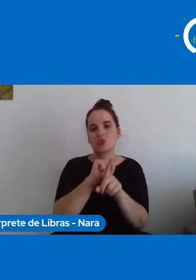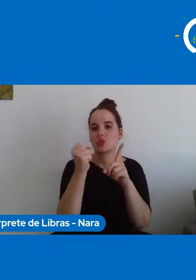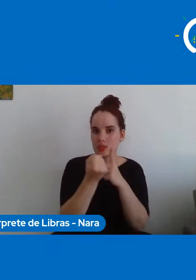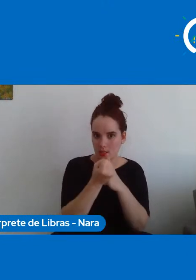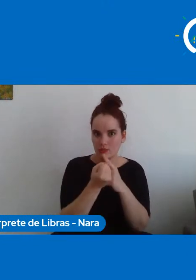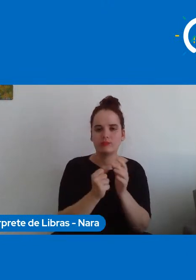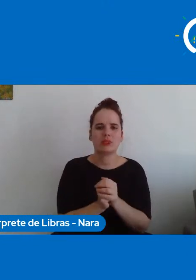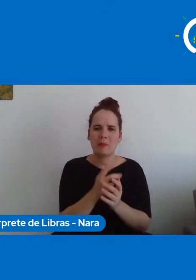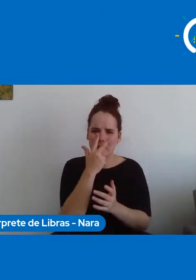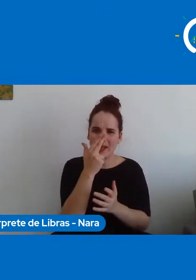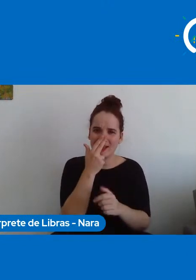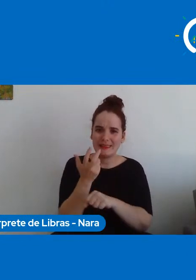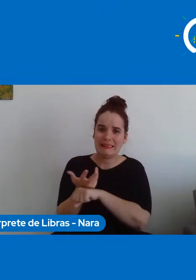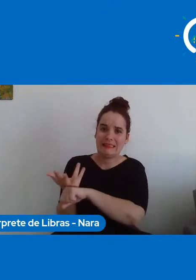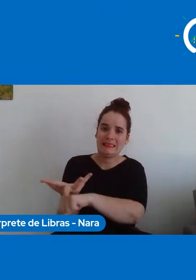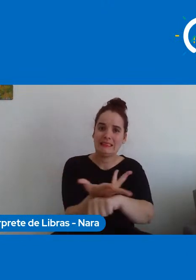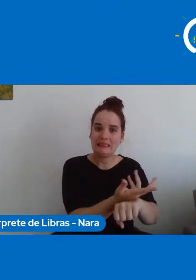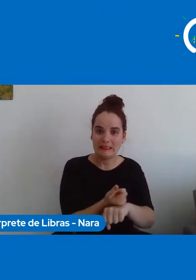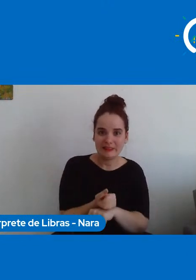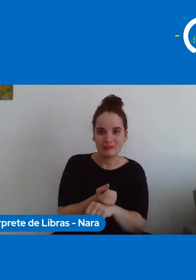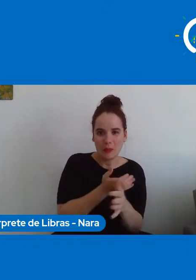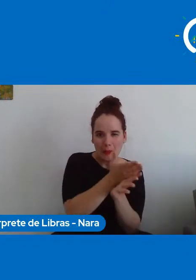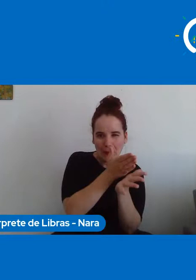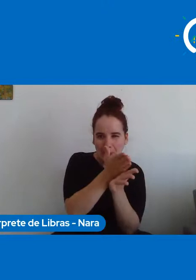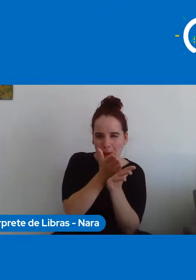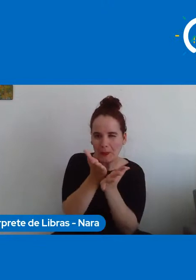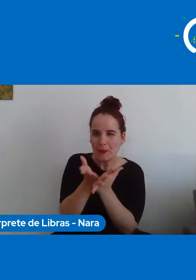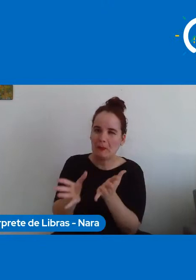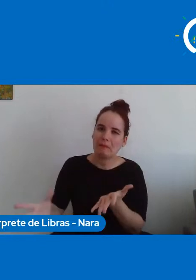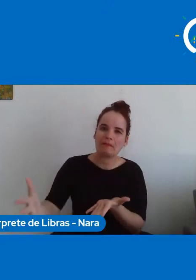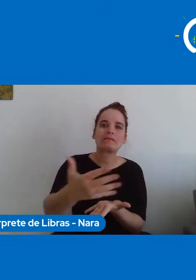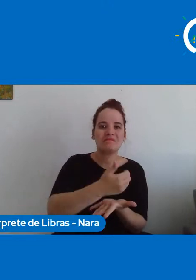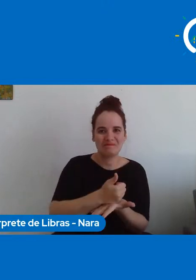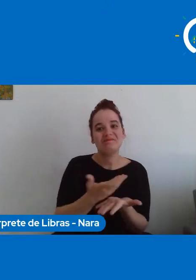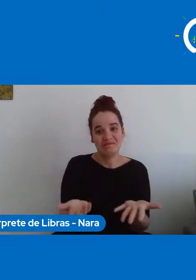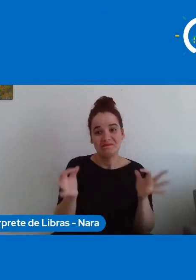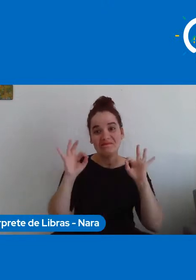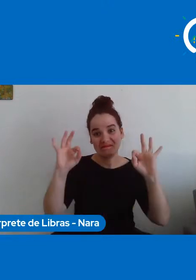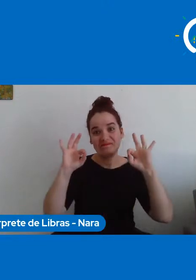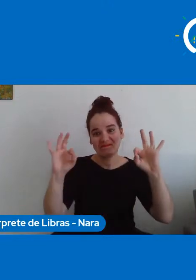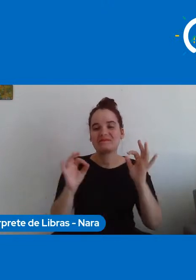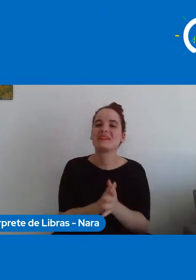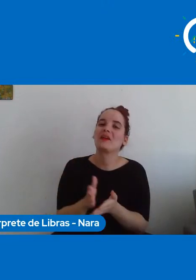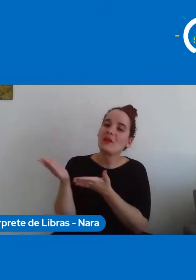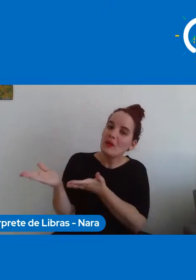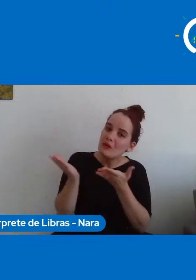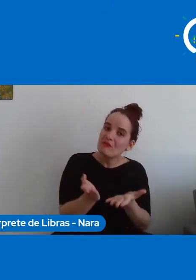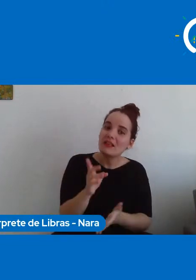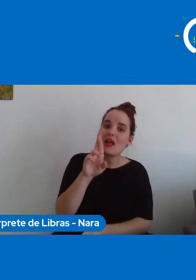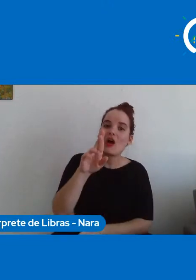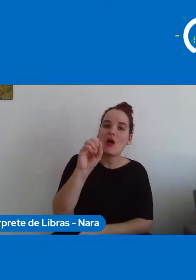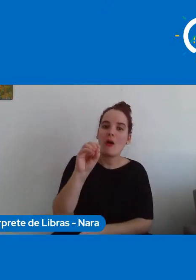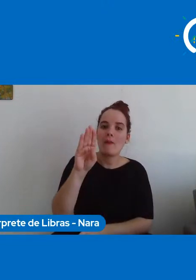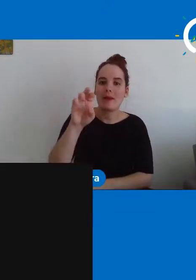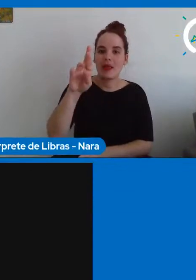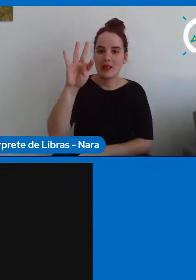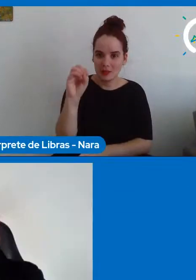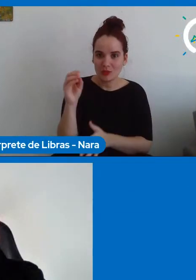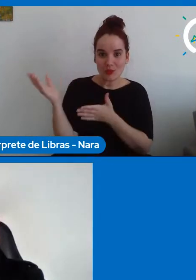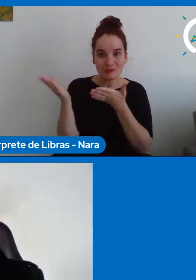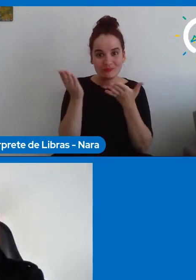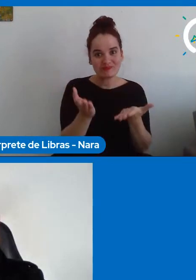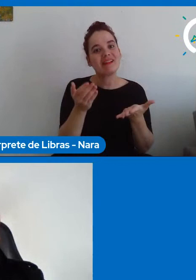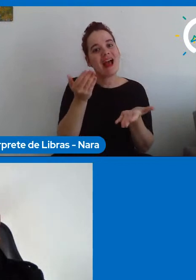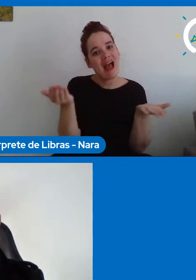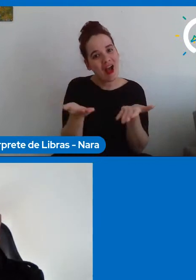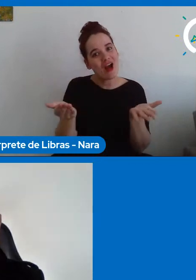interdisciplinar e rica. Então, eu convido o palestrante a adentrar aqui a